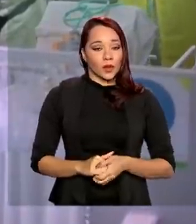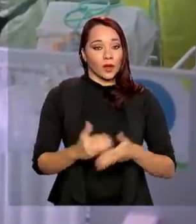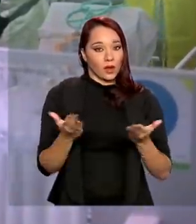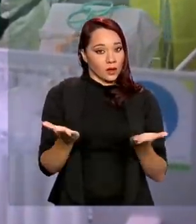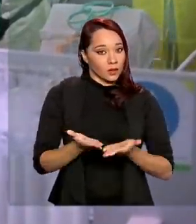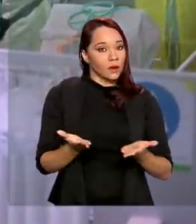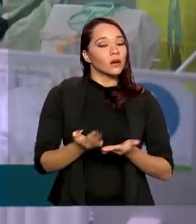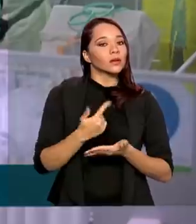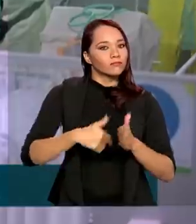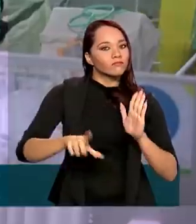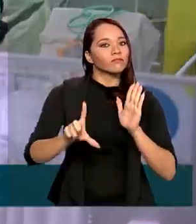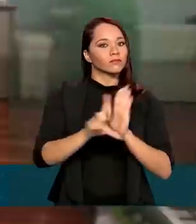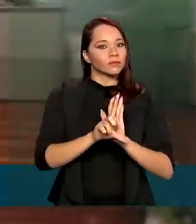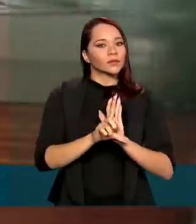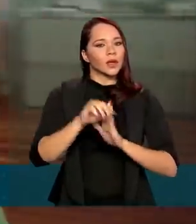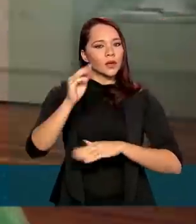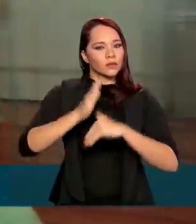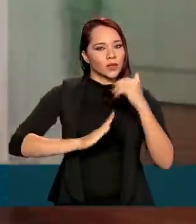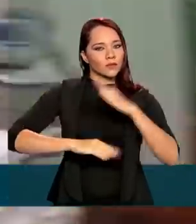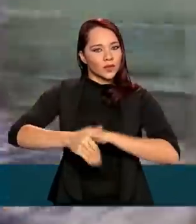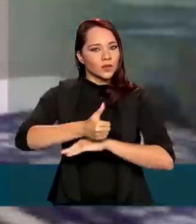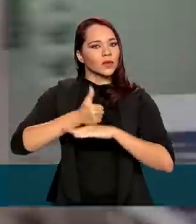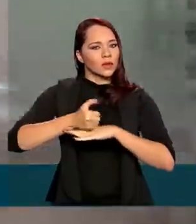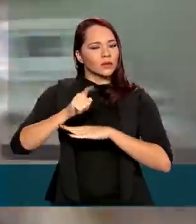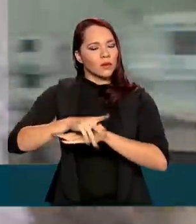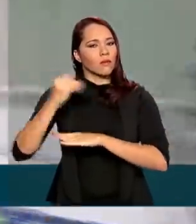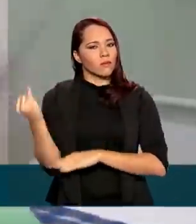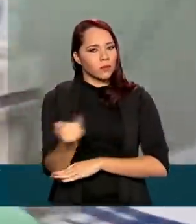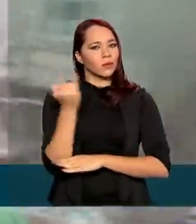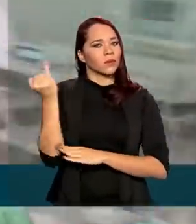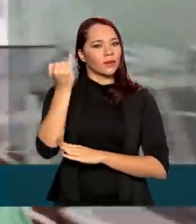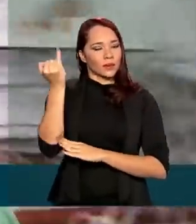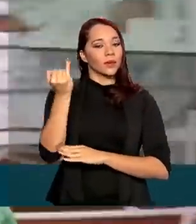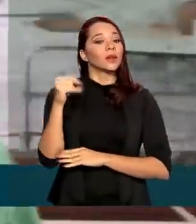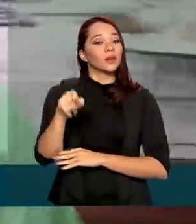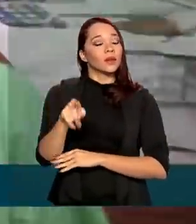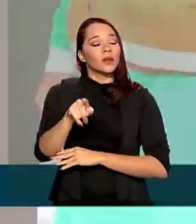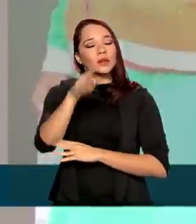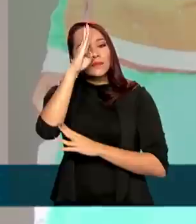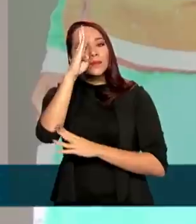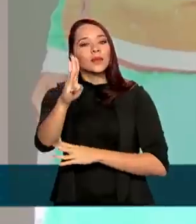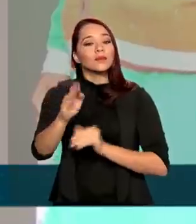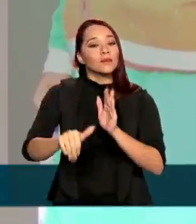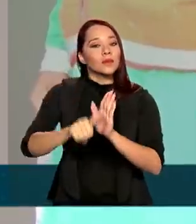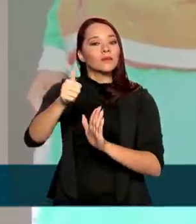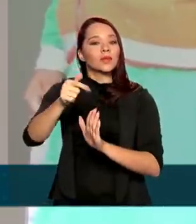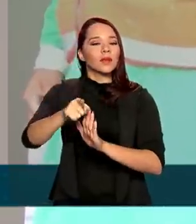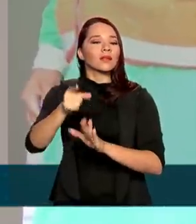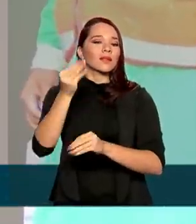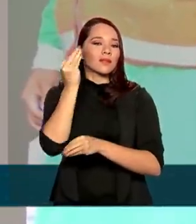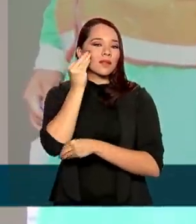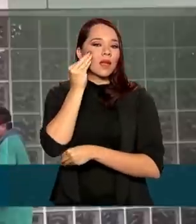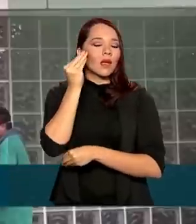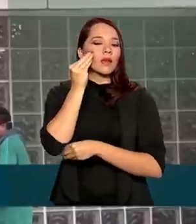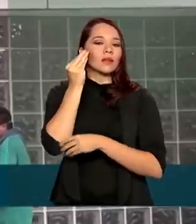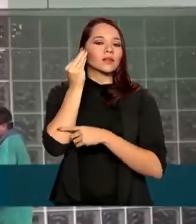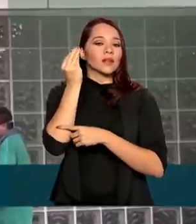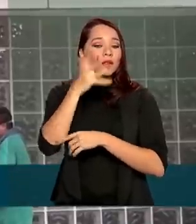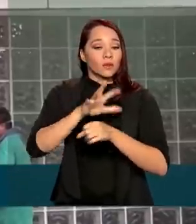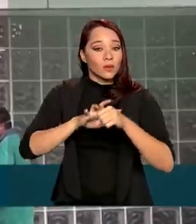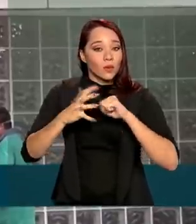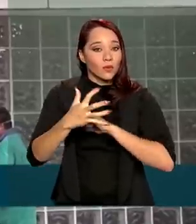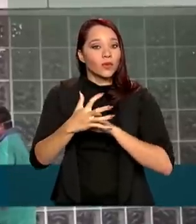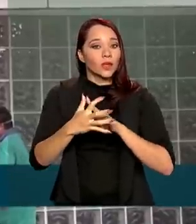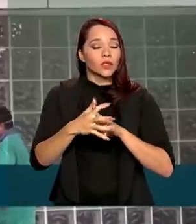é lei. Profissionais considerados essenciais terão prioridade para fazer o teste da Covid-19 e